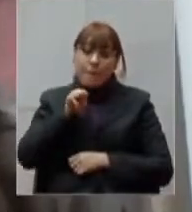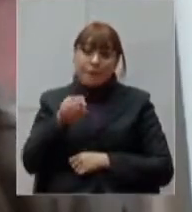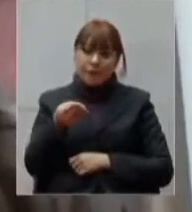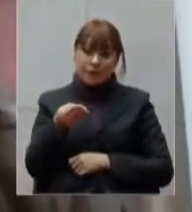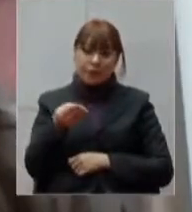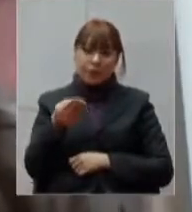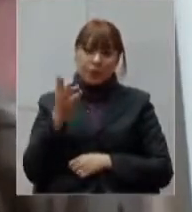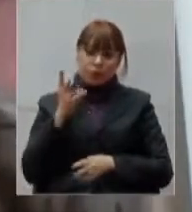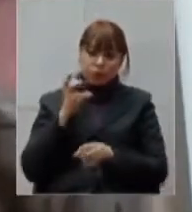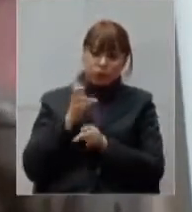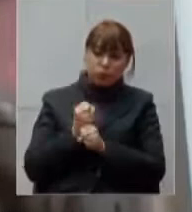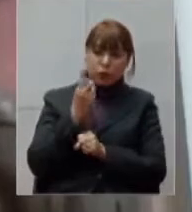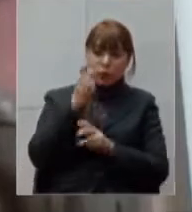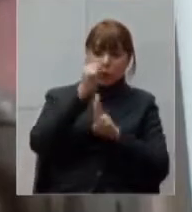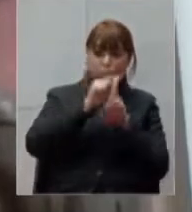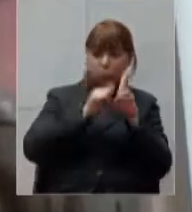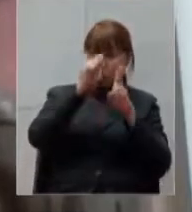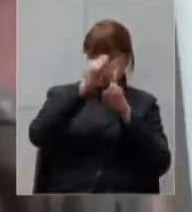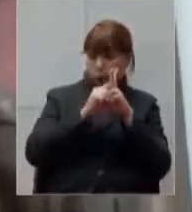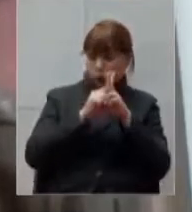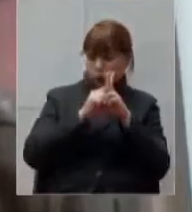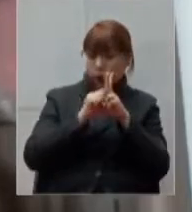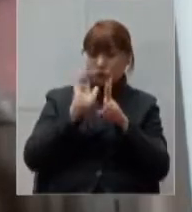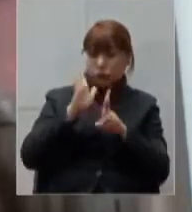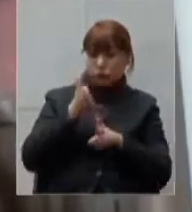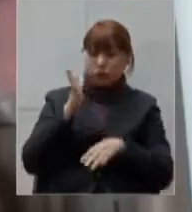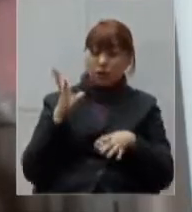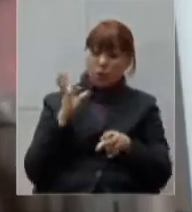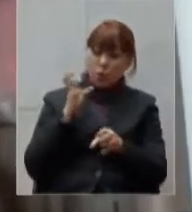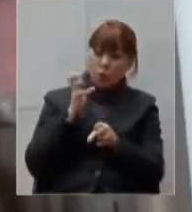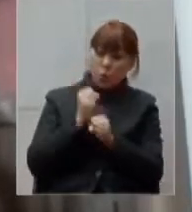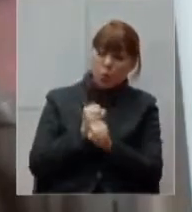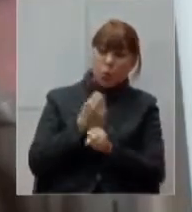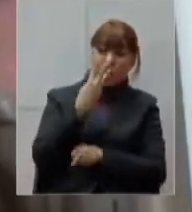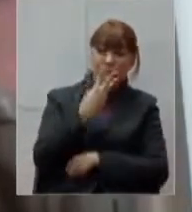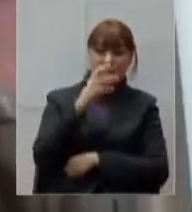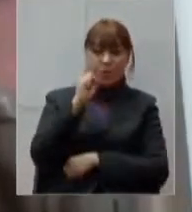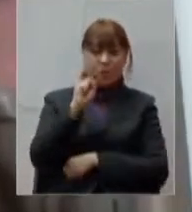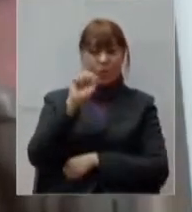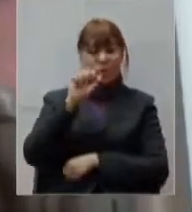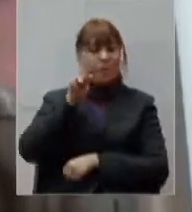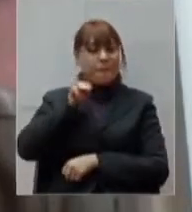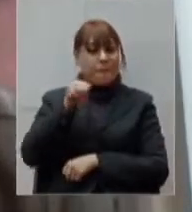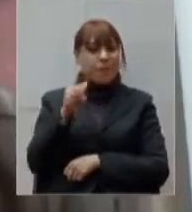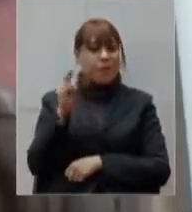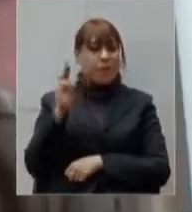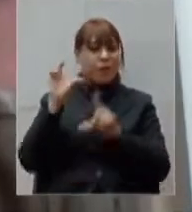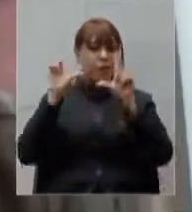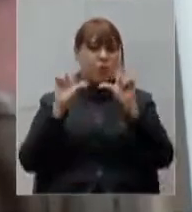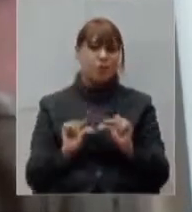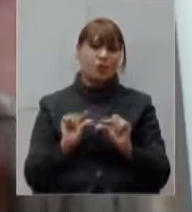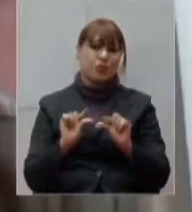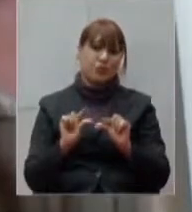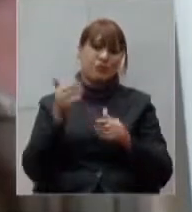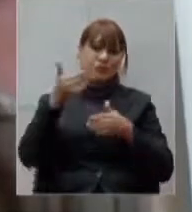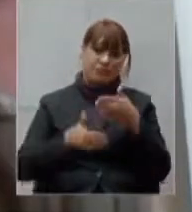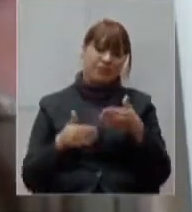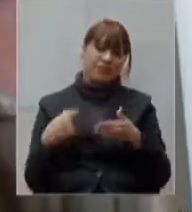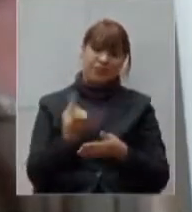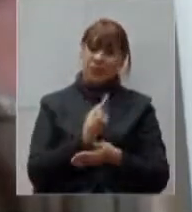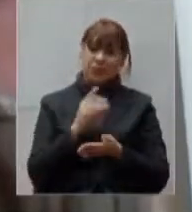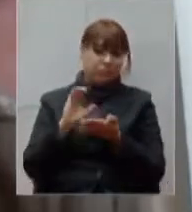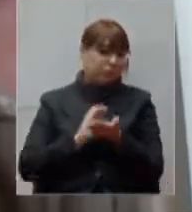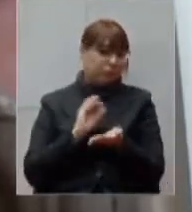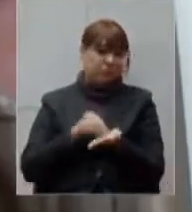esses dois meses, nós já temos 38 milhões. Com a possibilidade de ingressar como